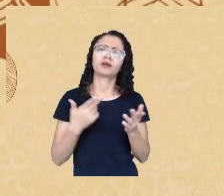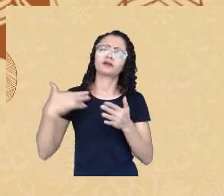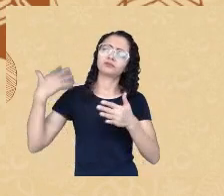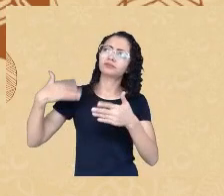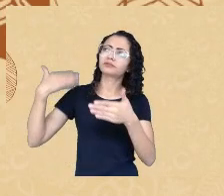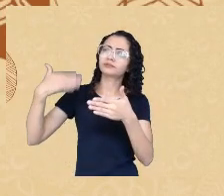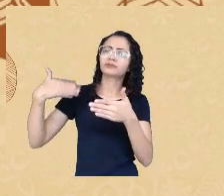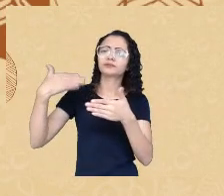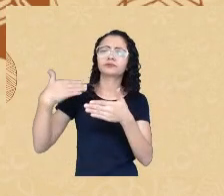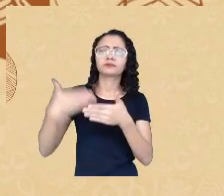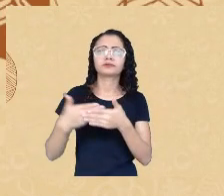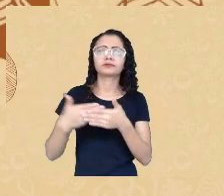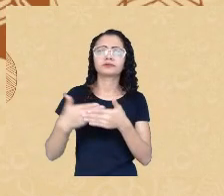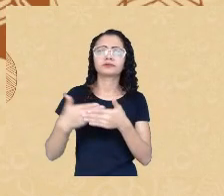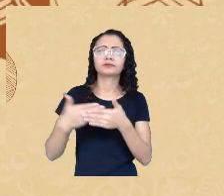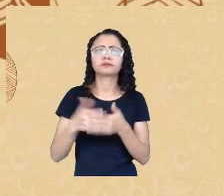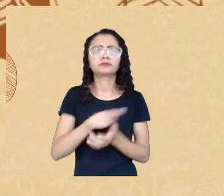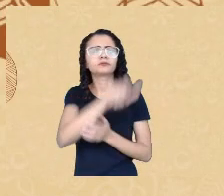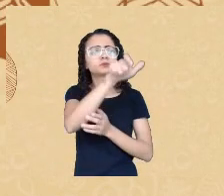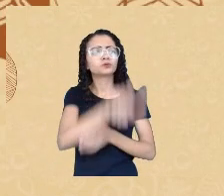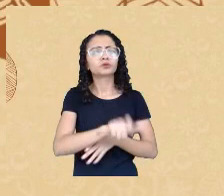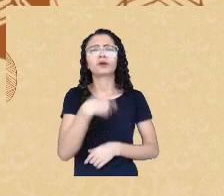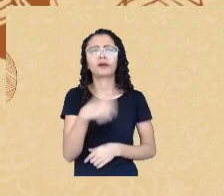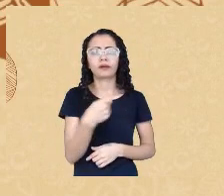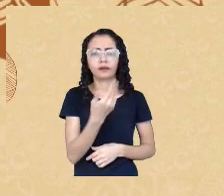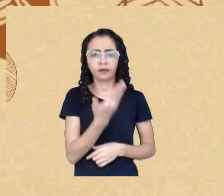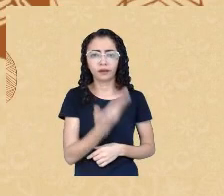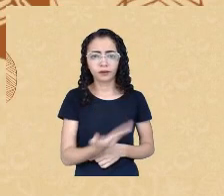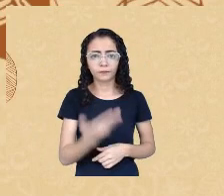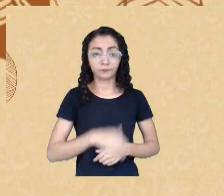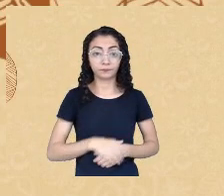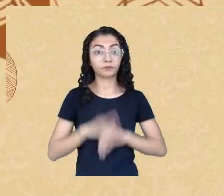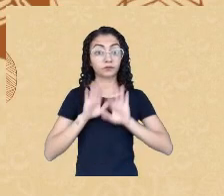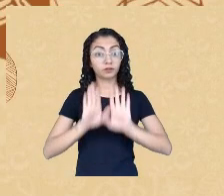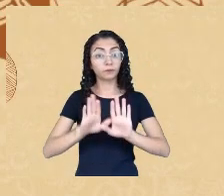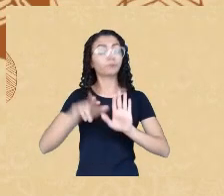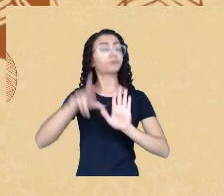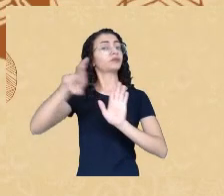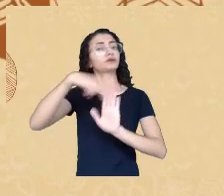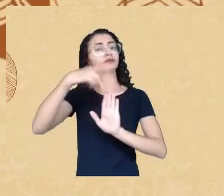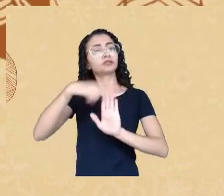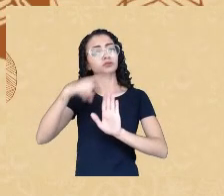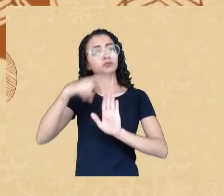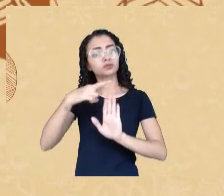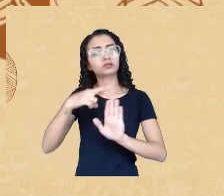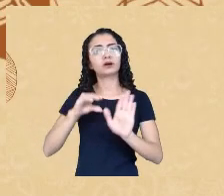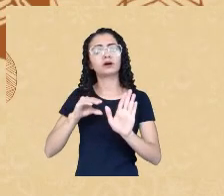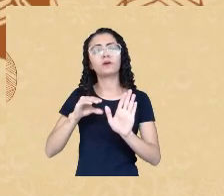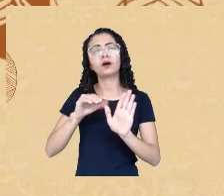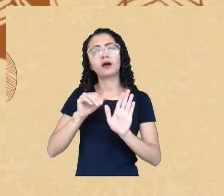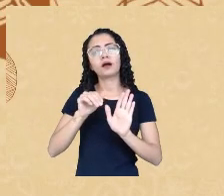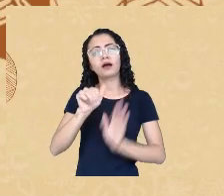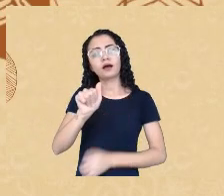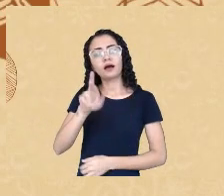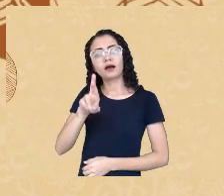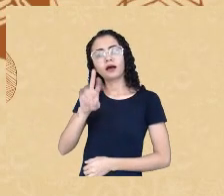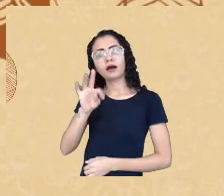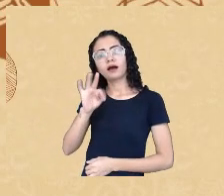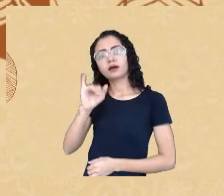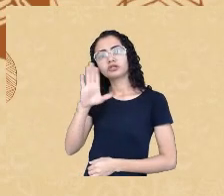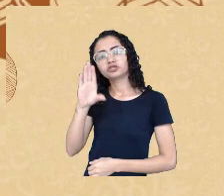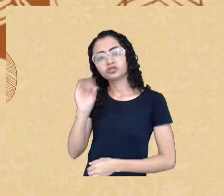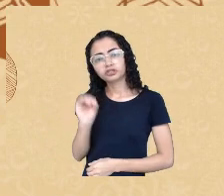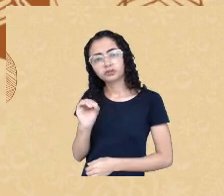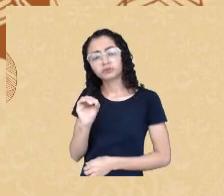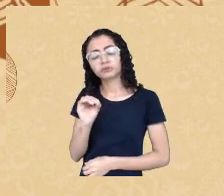A nossa resolução atual, ela preza em seu artigo 13, dentro do título de Justiça e Proteção dos